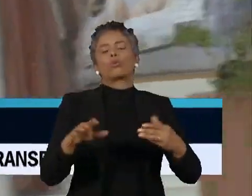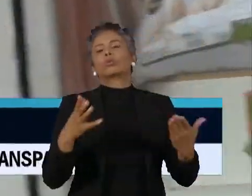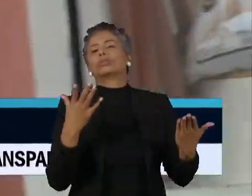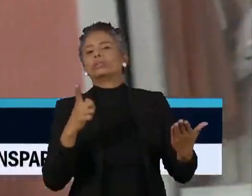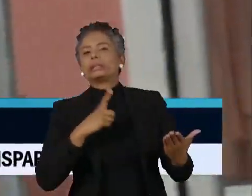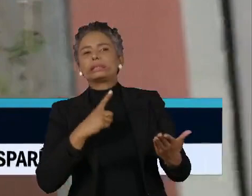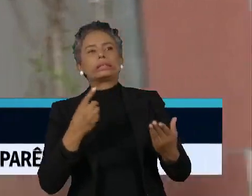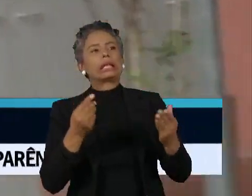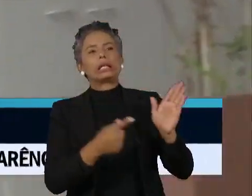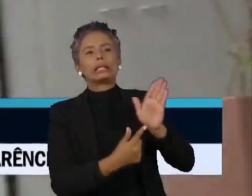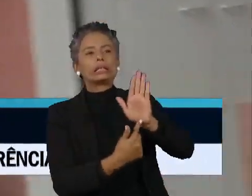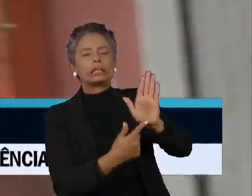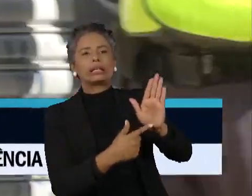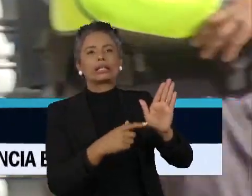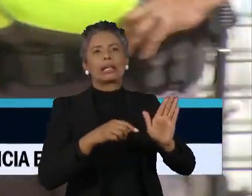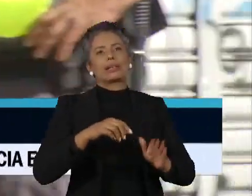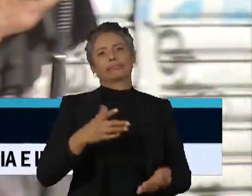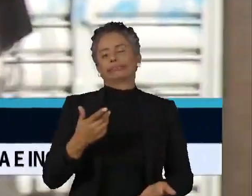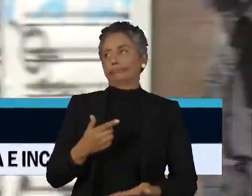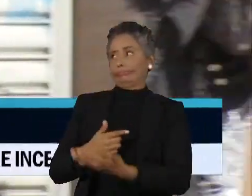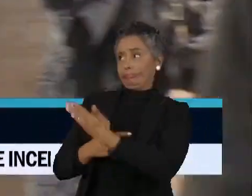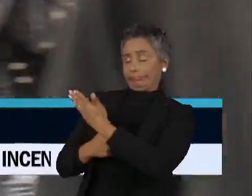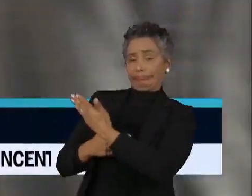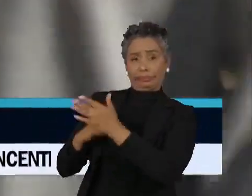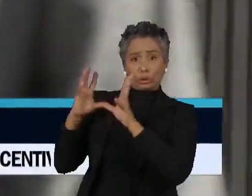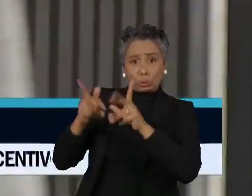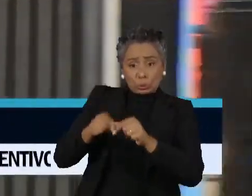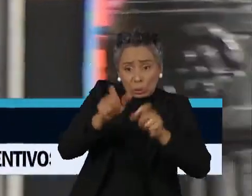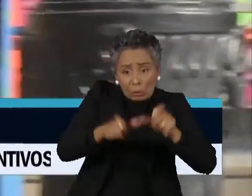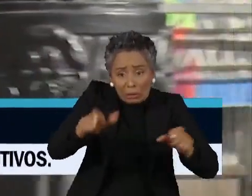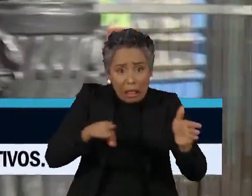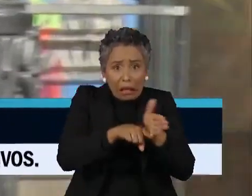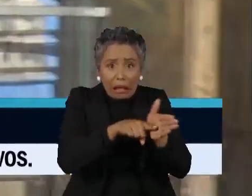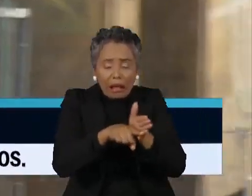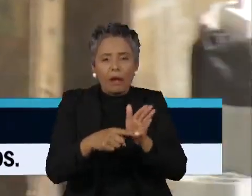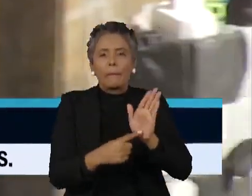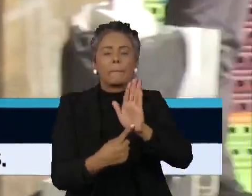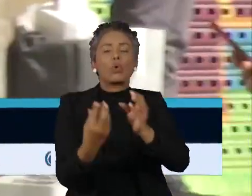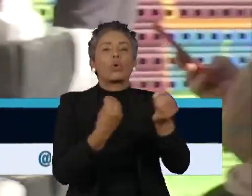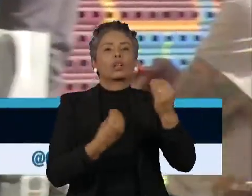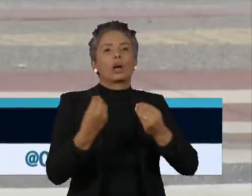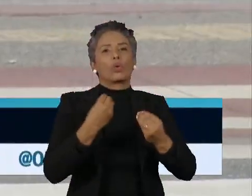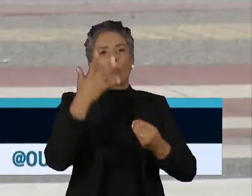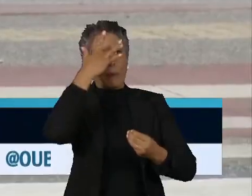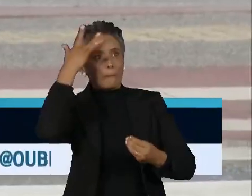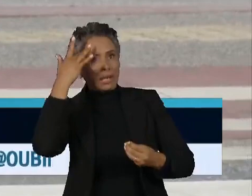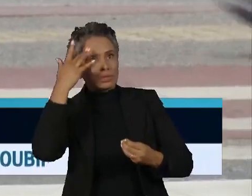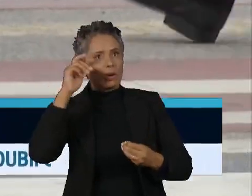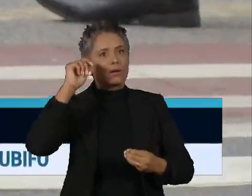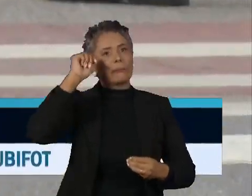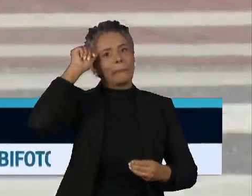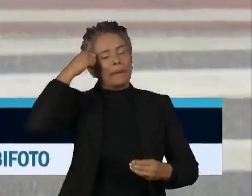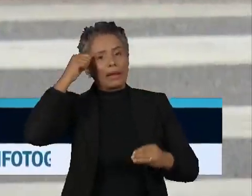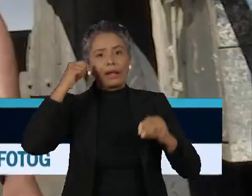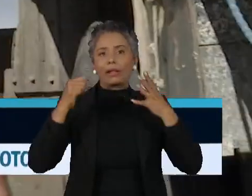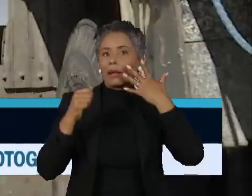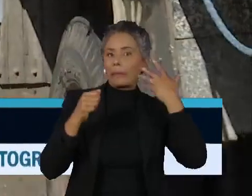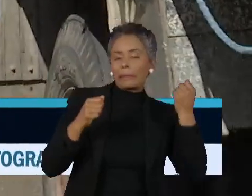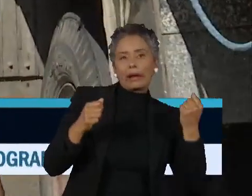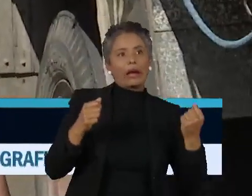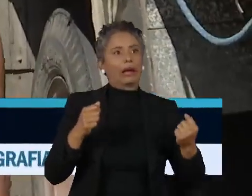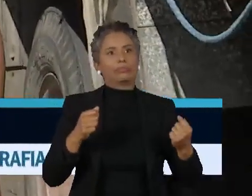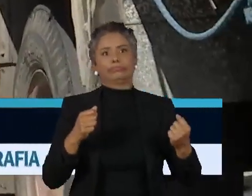Planejamento, o SEBRAP. Os pesquisadores analisaram a qualidade do processo de envelhecimento de pessoas brancas e negras,